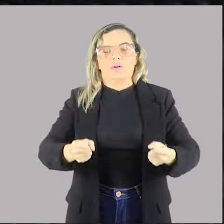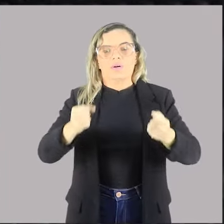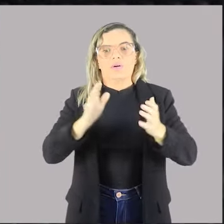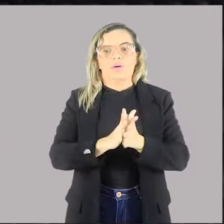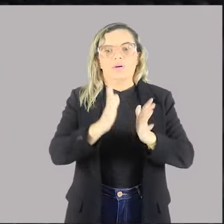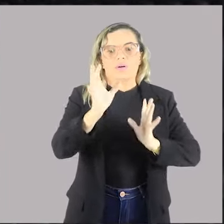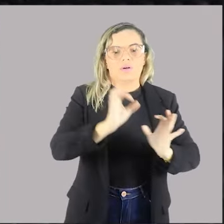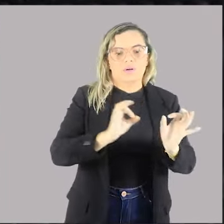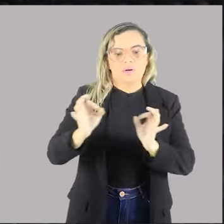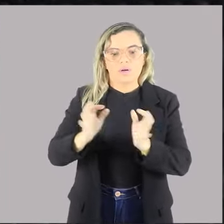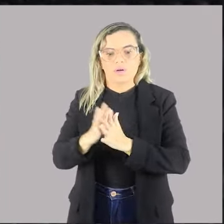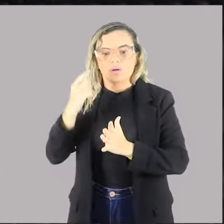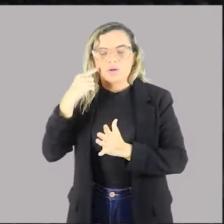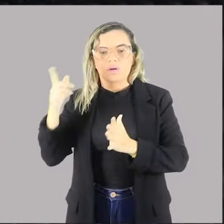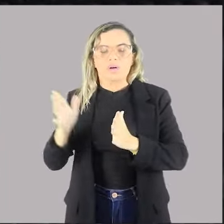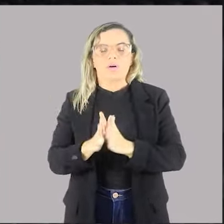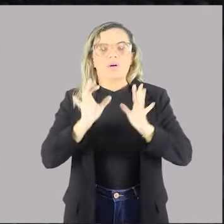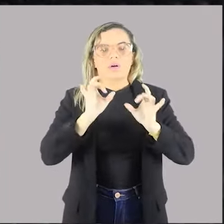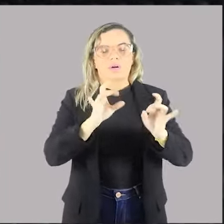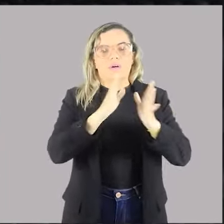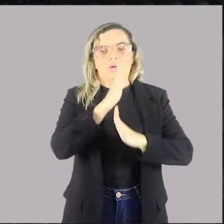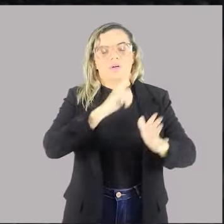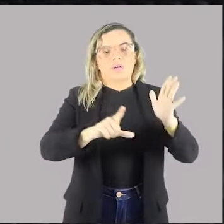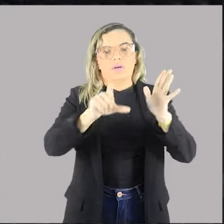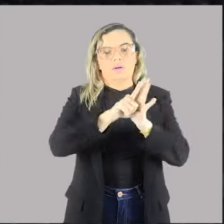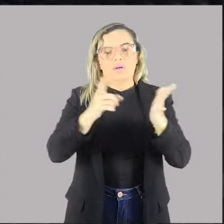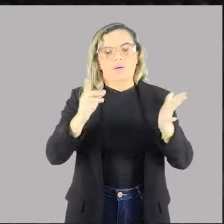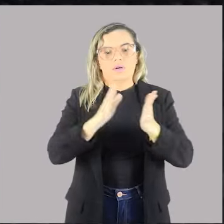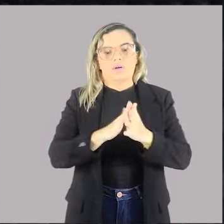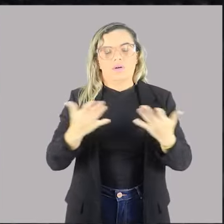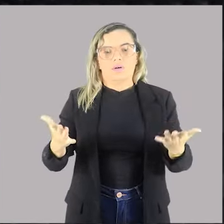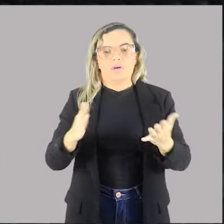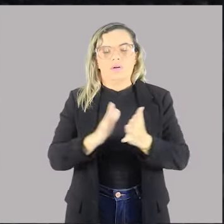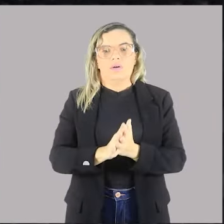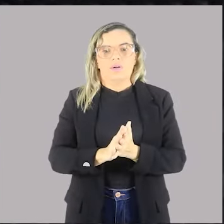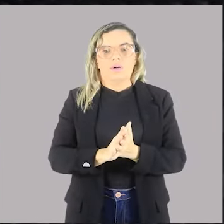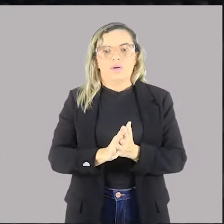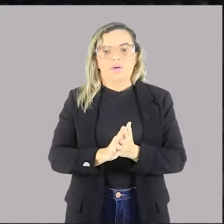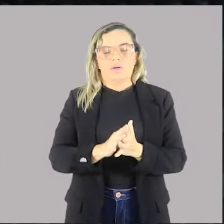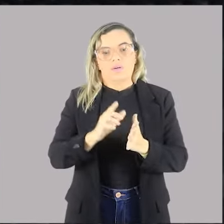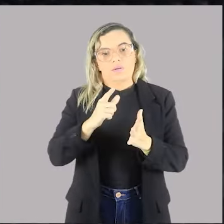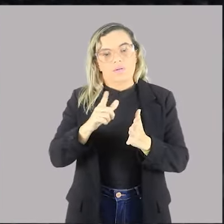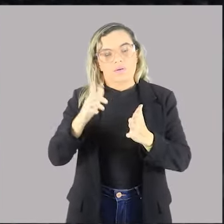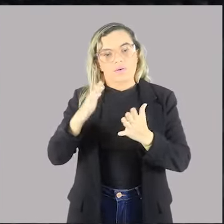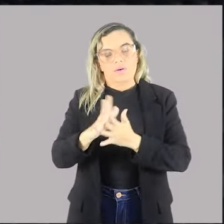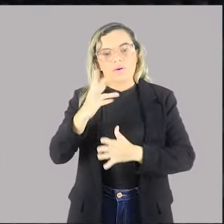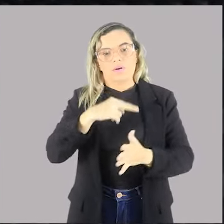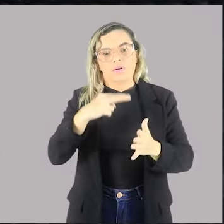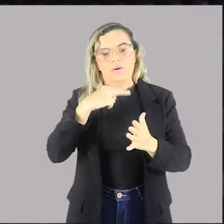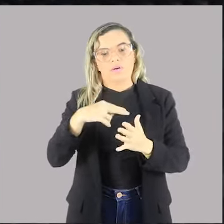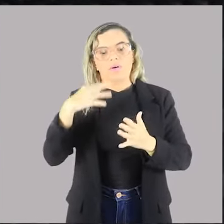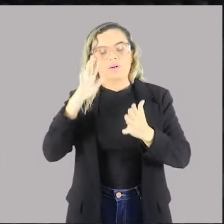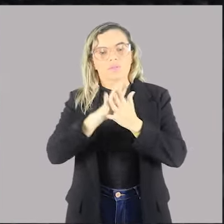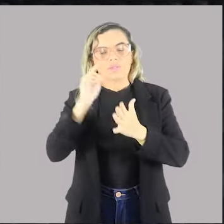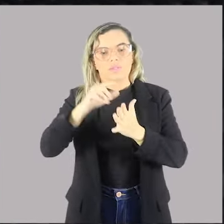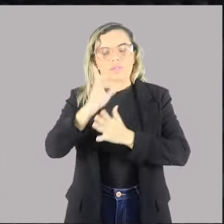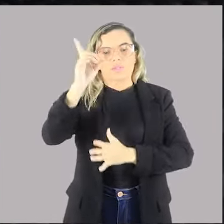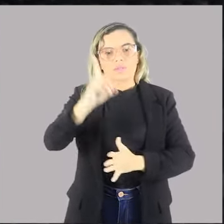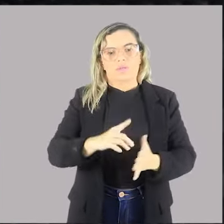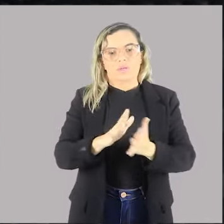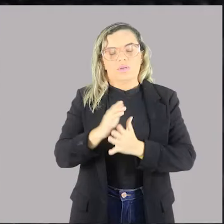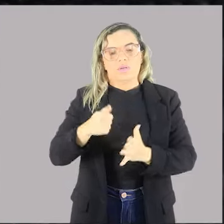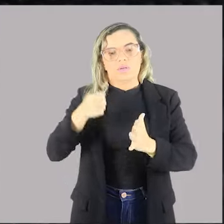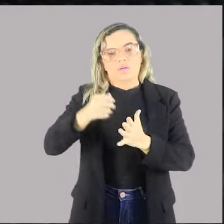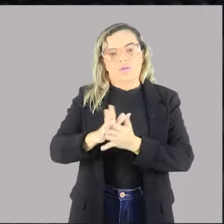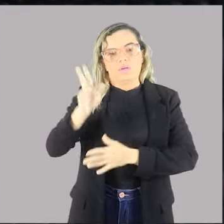regramento de especificidades, perfeito? Sem criação de direitos, sem observação de obrigações, deveres,